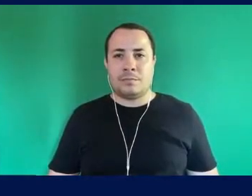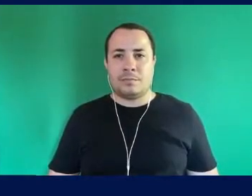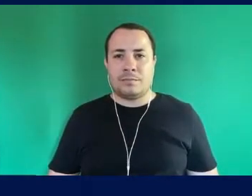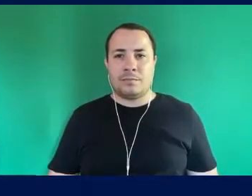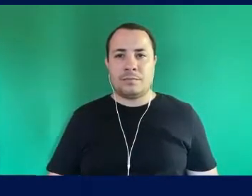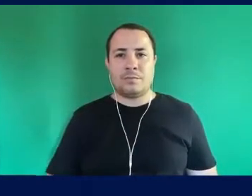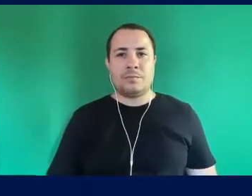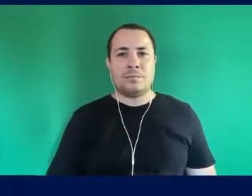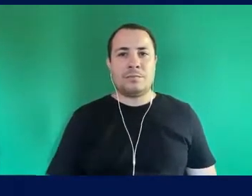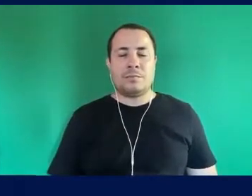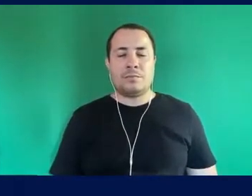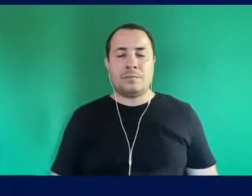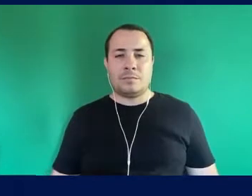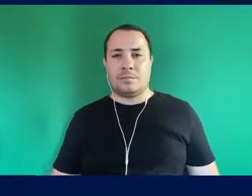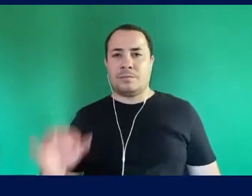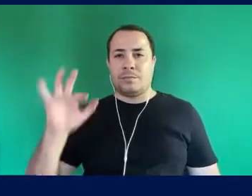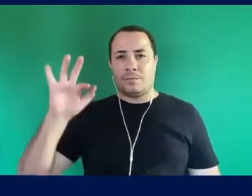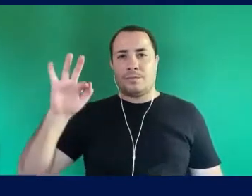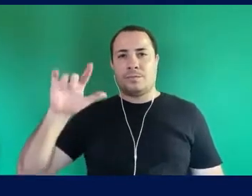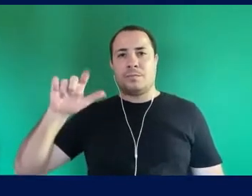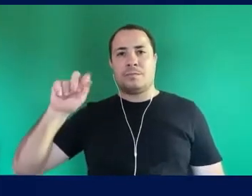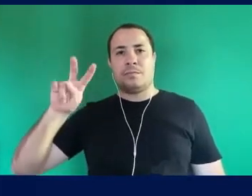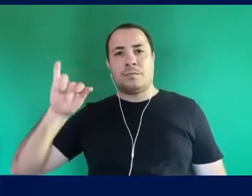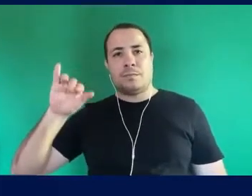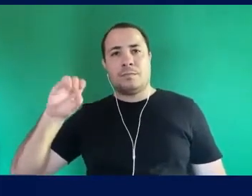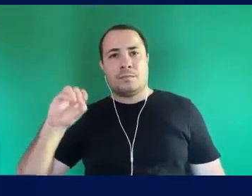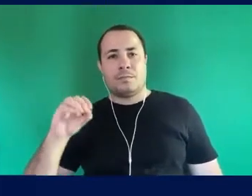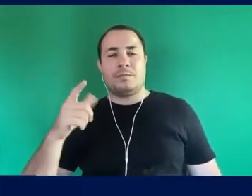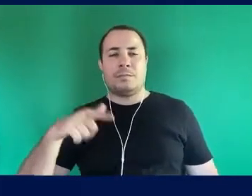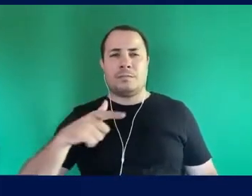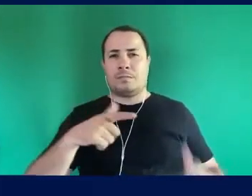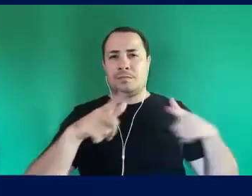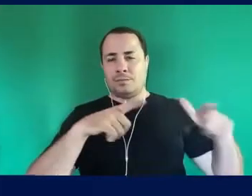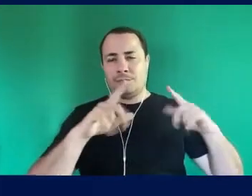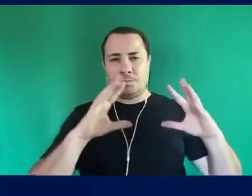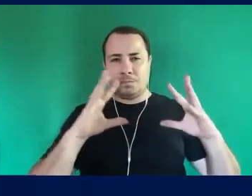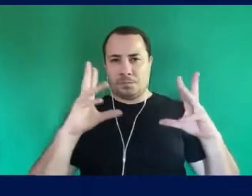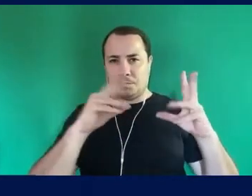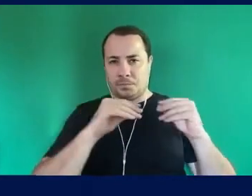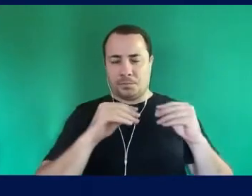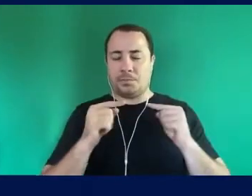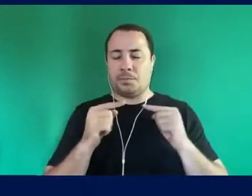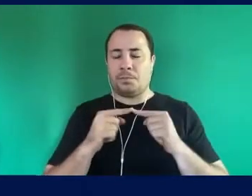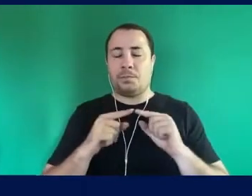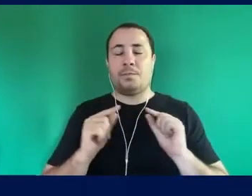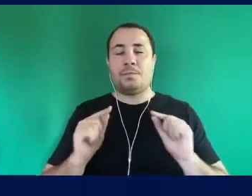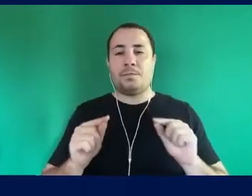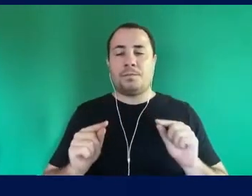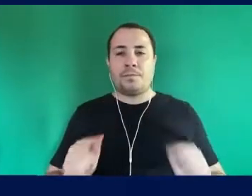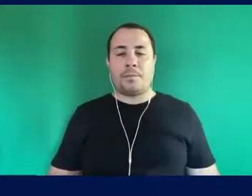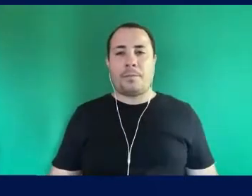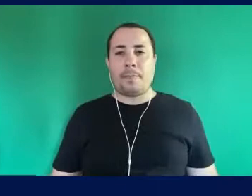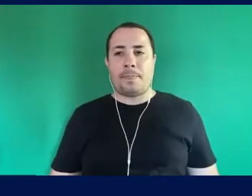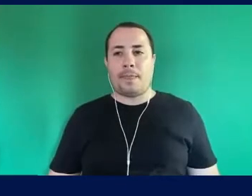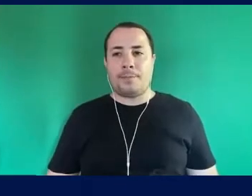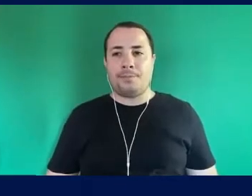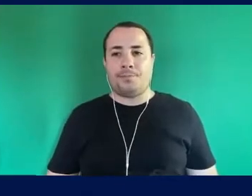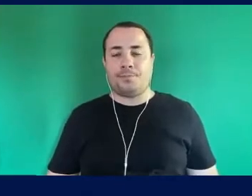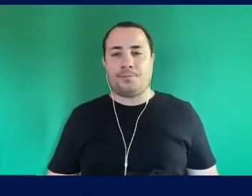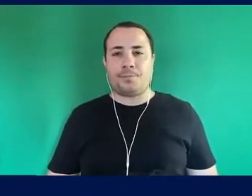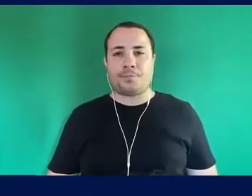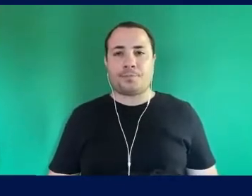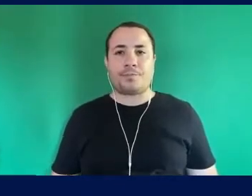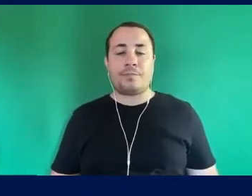e todos que estão aqui Participando ativamente Dessa nossa conversa Que Tem a ver com o